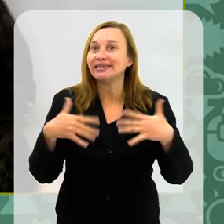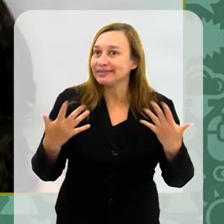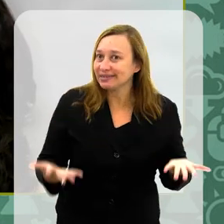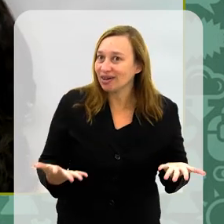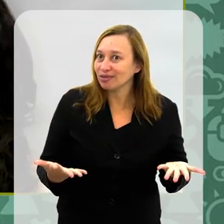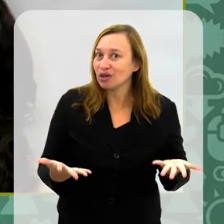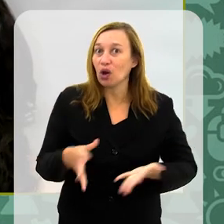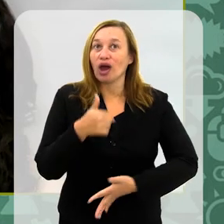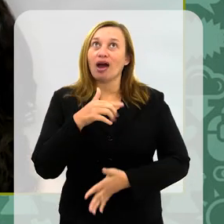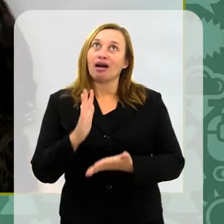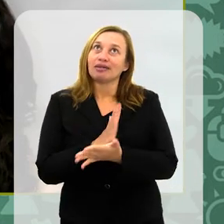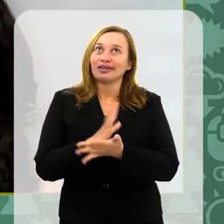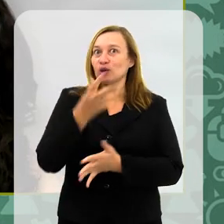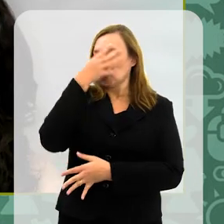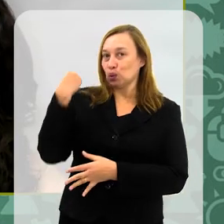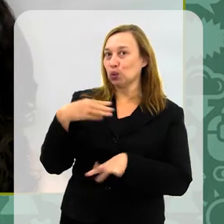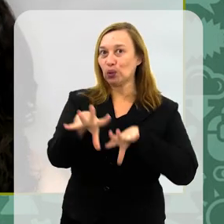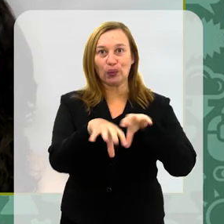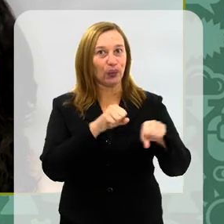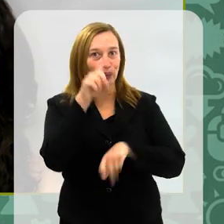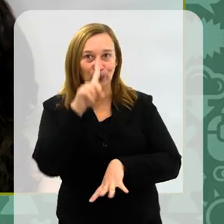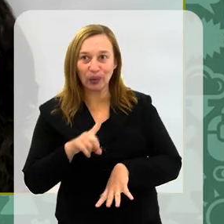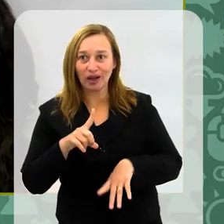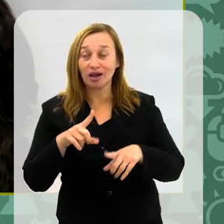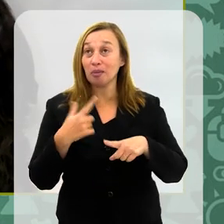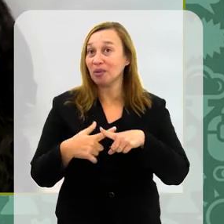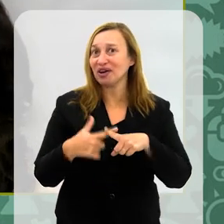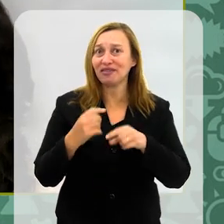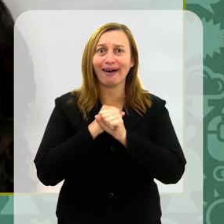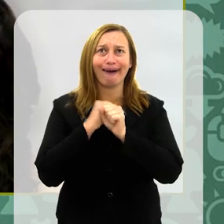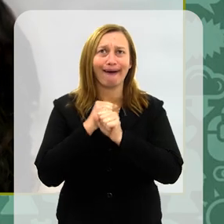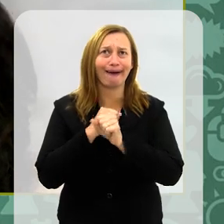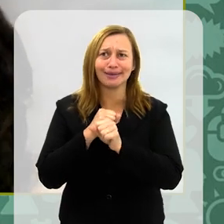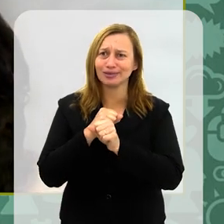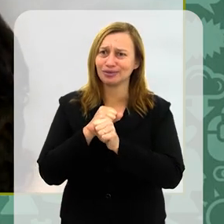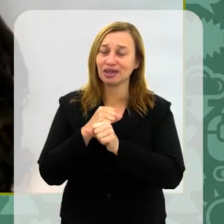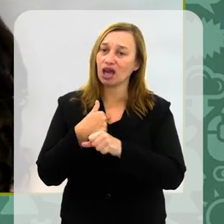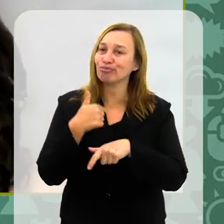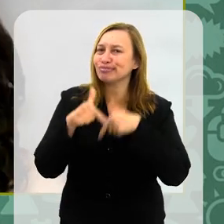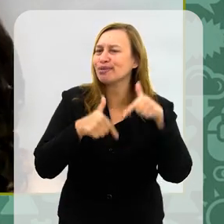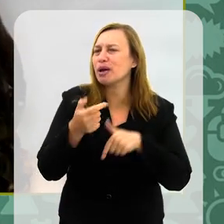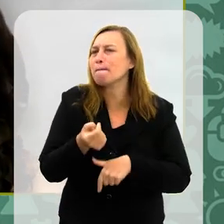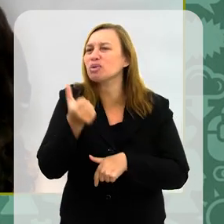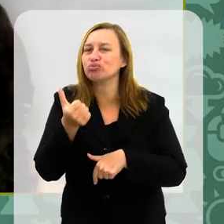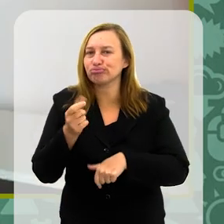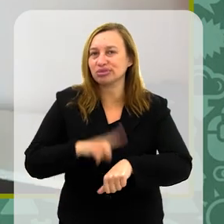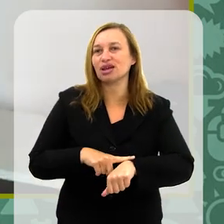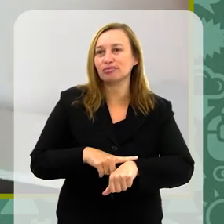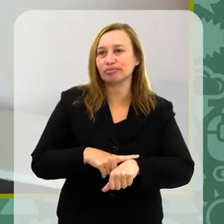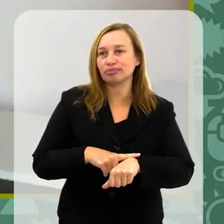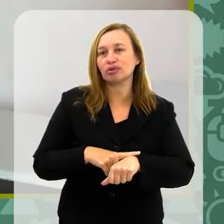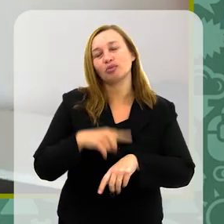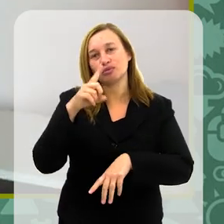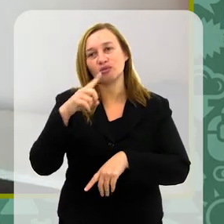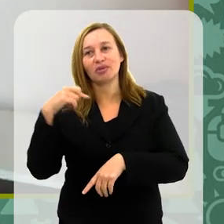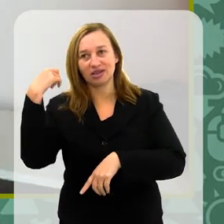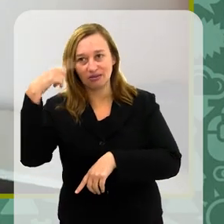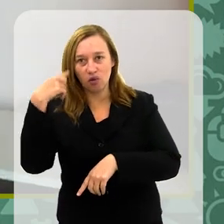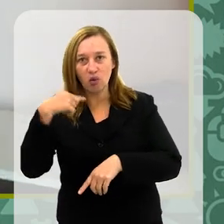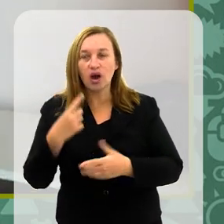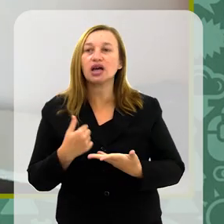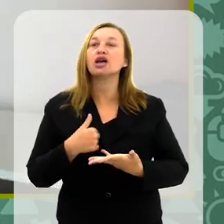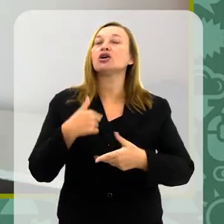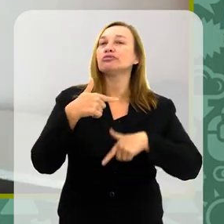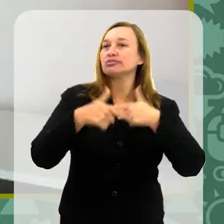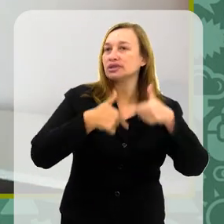Então, eu até me esqueço, às vezes, que eu sou formada em Direito, porque já tem todo tempo e eu trabalhei muito pouco na área. Eu trabalhei muitos